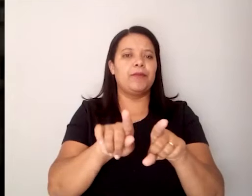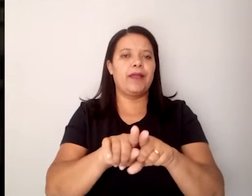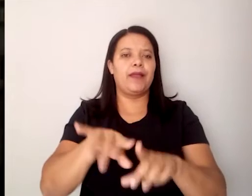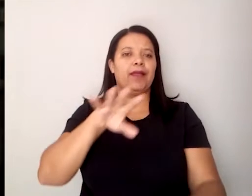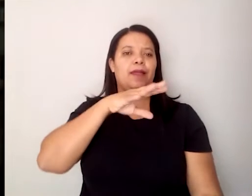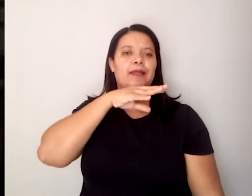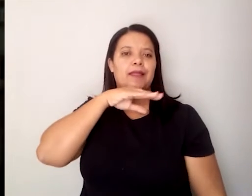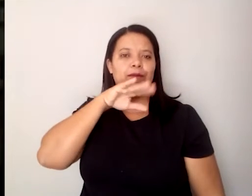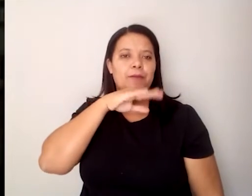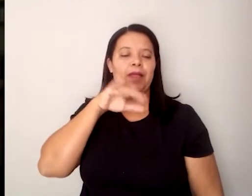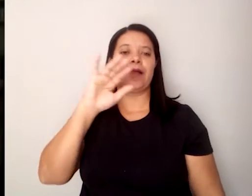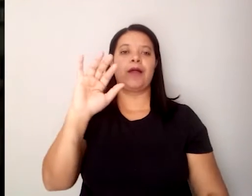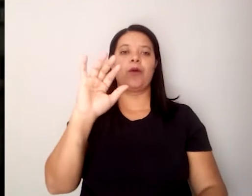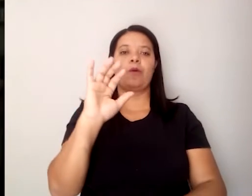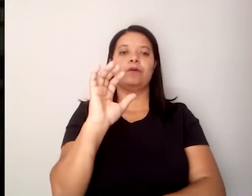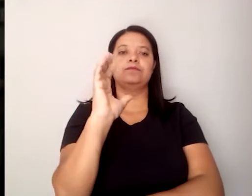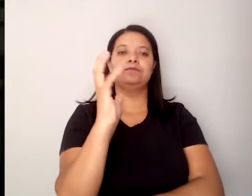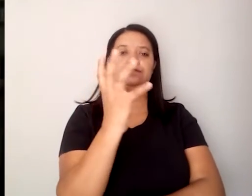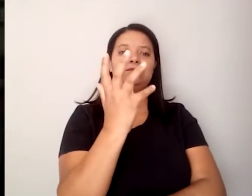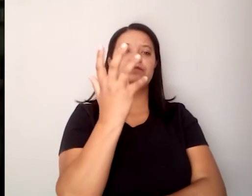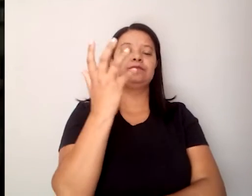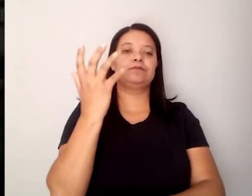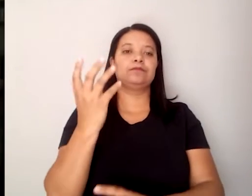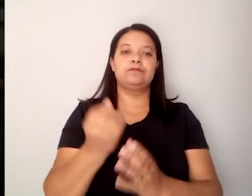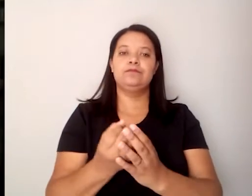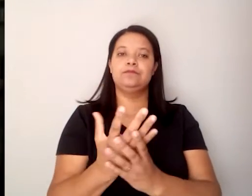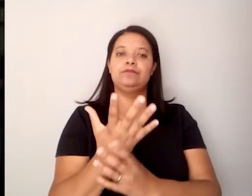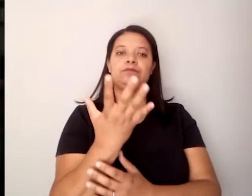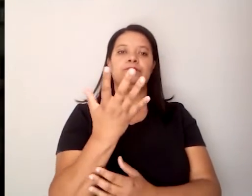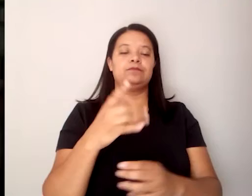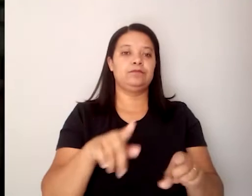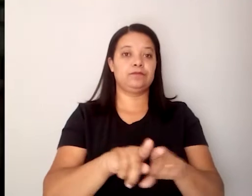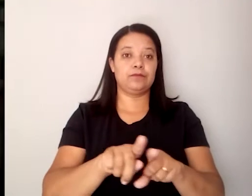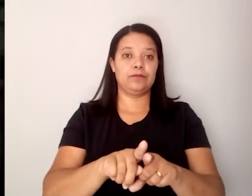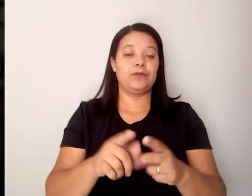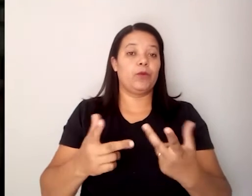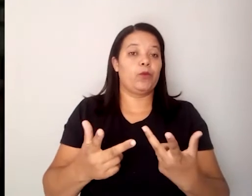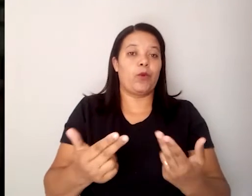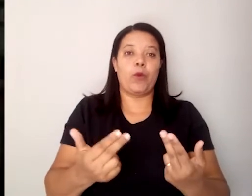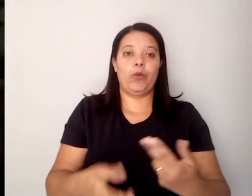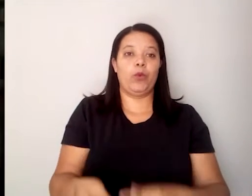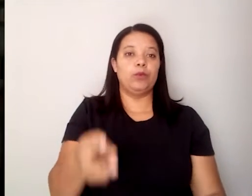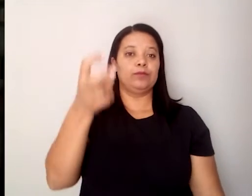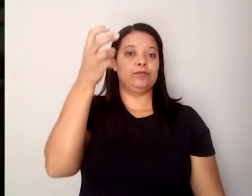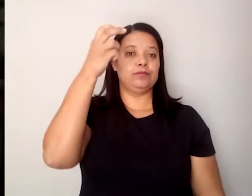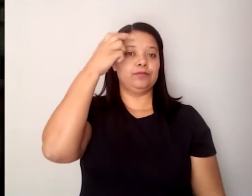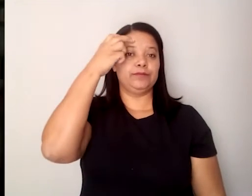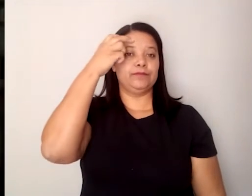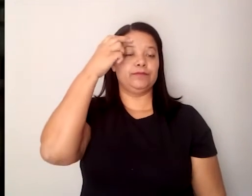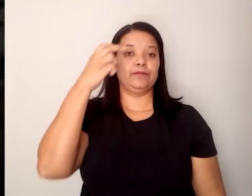entre as plantas, quer dizer, não é a linguagem que forma a cultura? Não é na